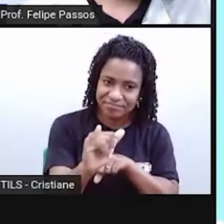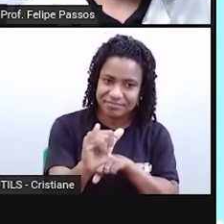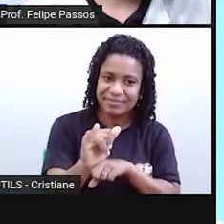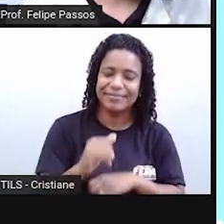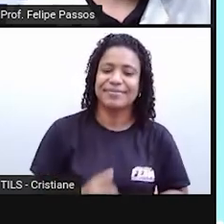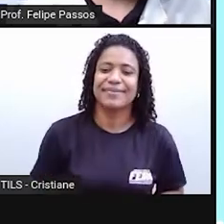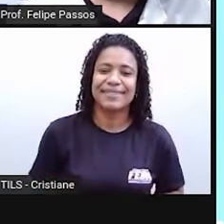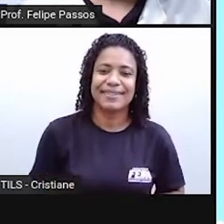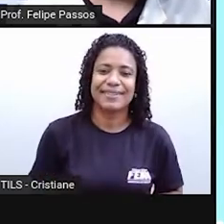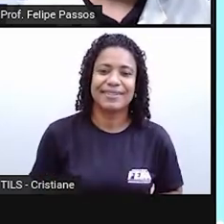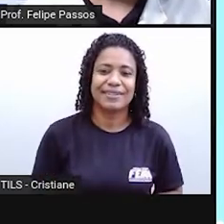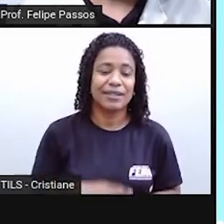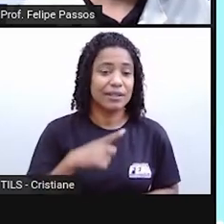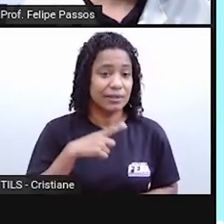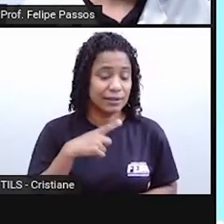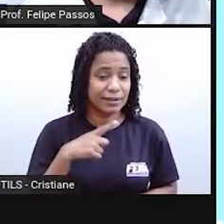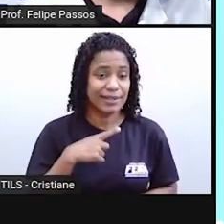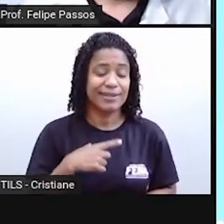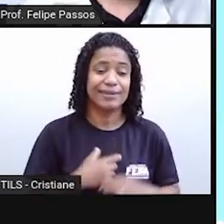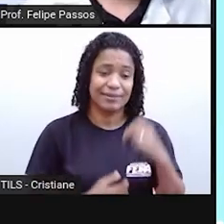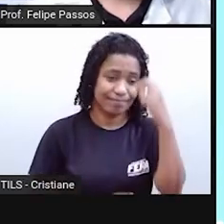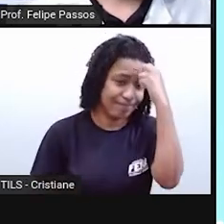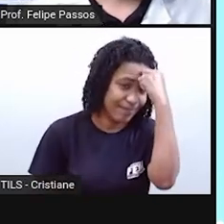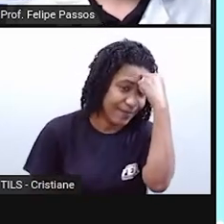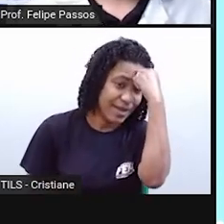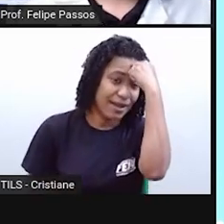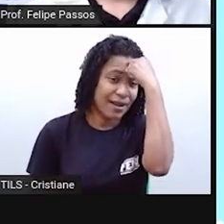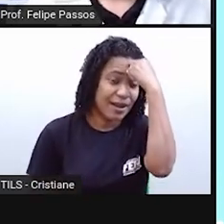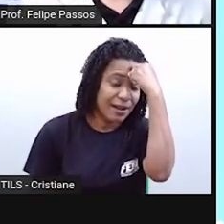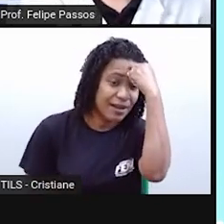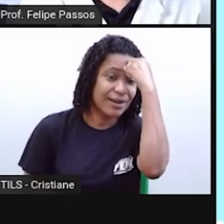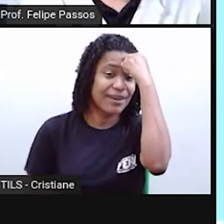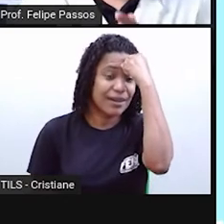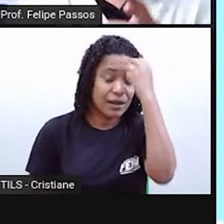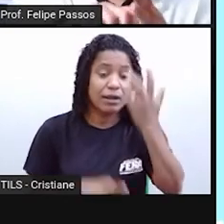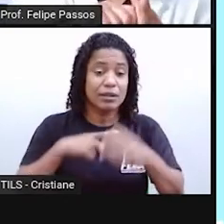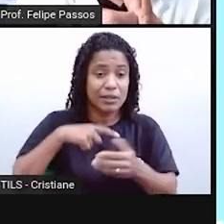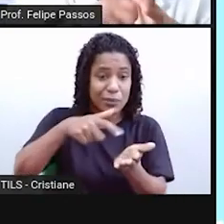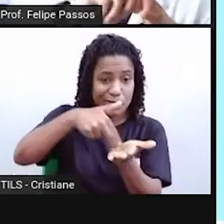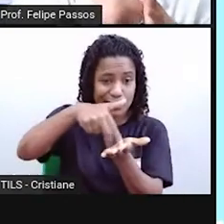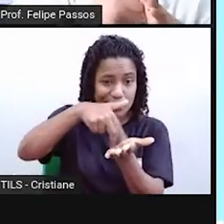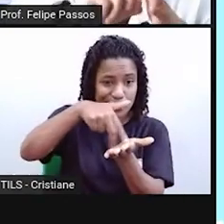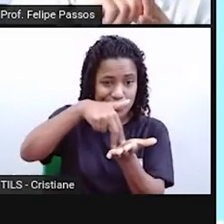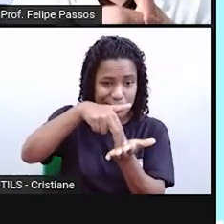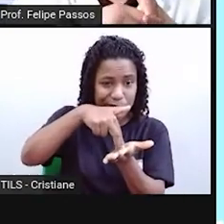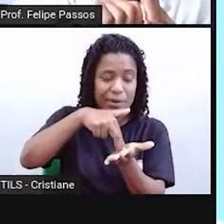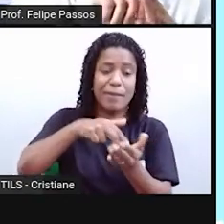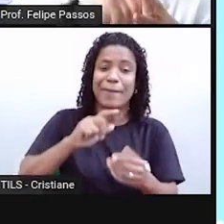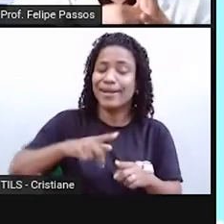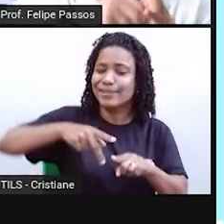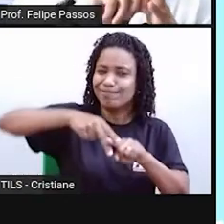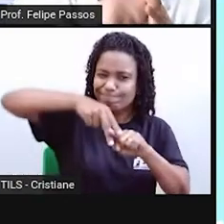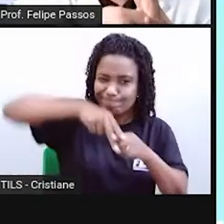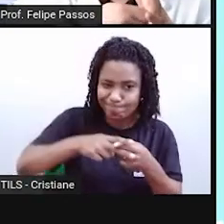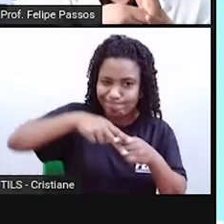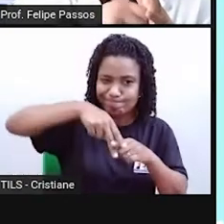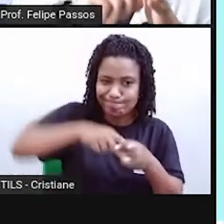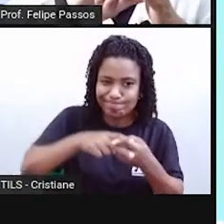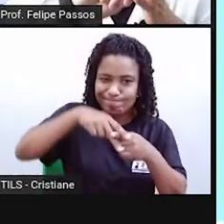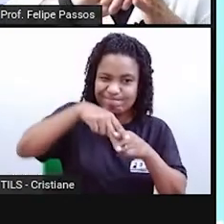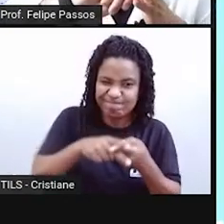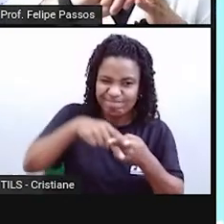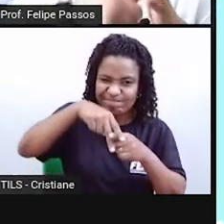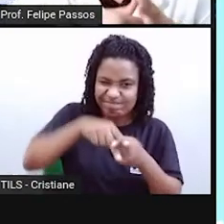Arrochar. Arrochar. Sabe aquele estilo musical, arrocha? Pois é. Arrochar significa apertar um parafuso. Apertar algo,